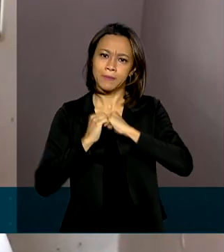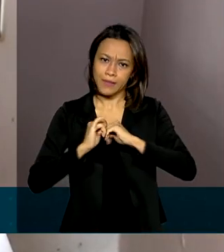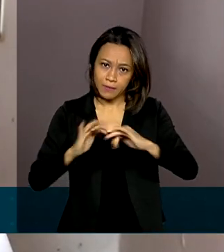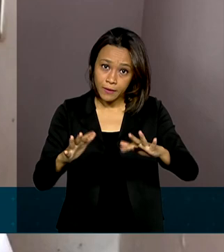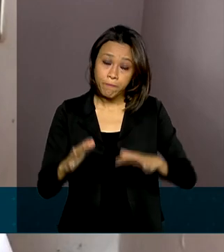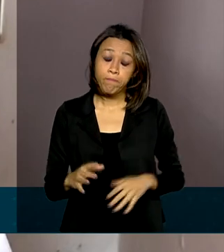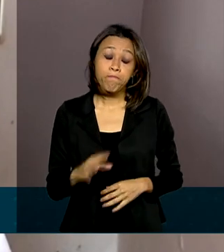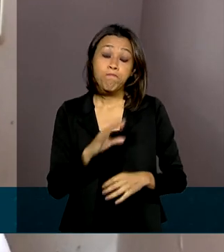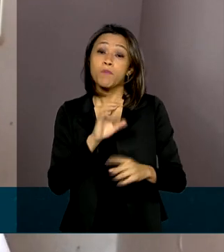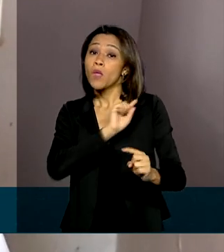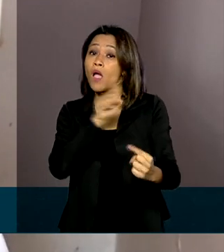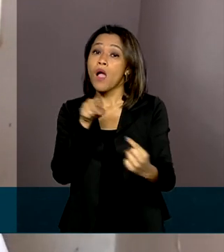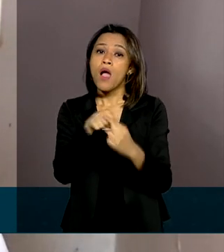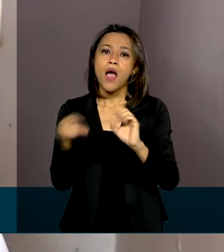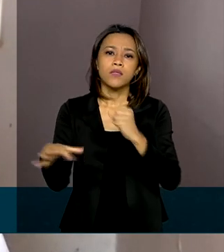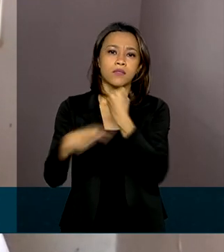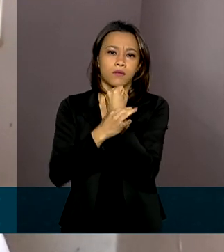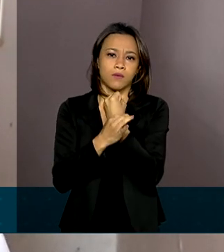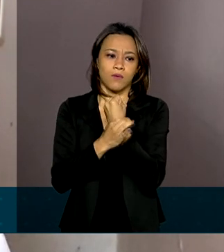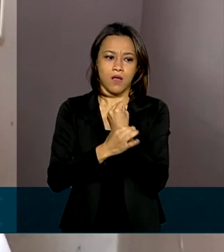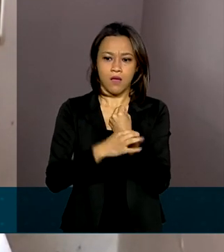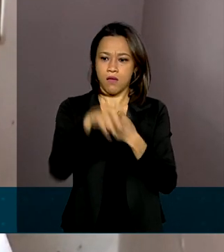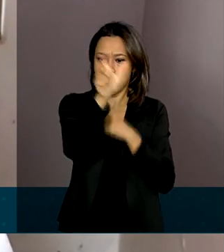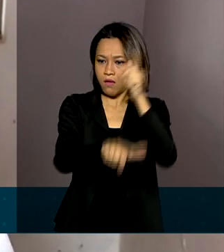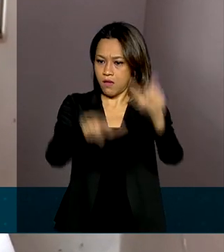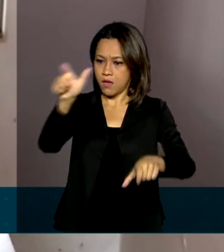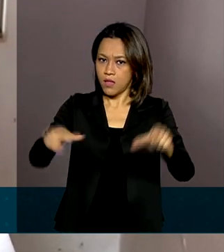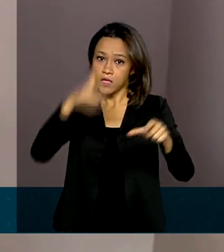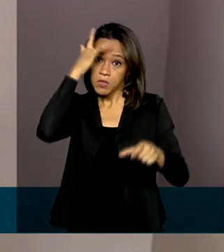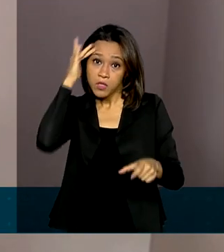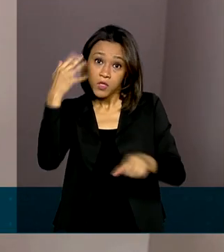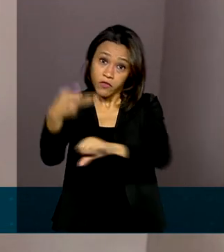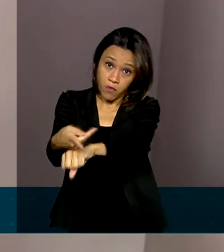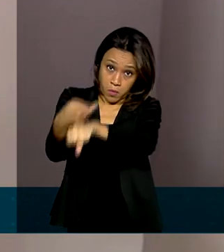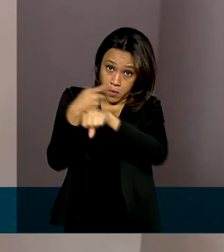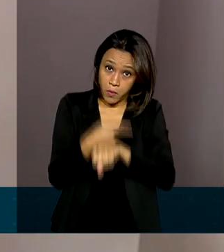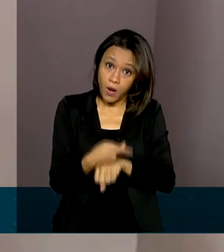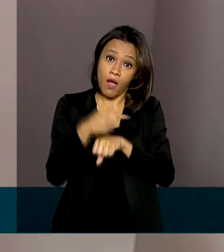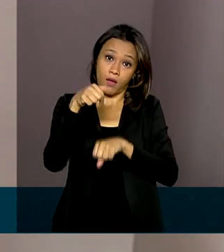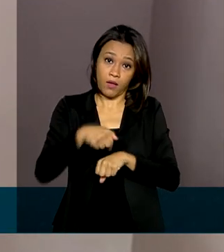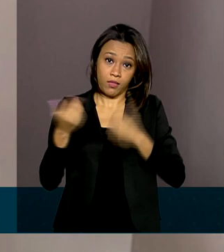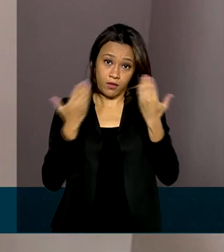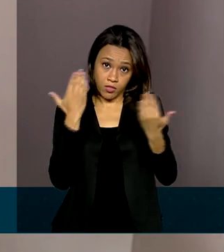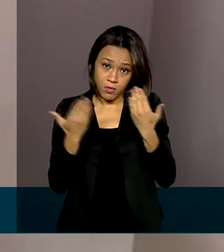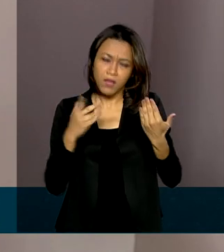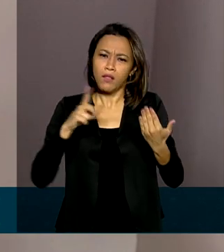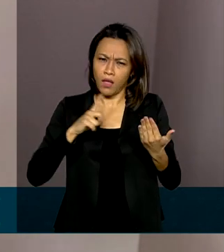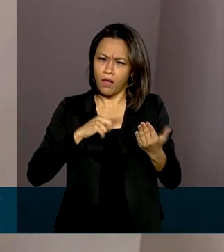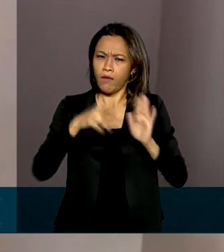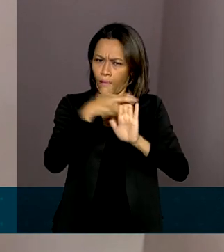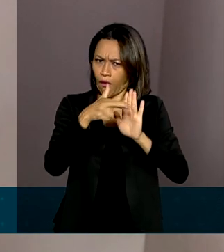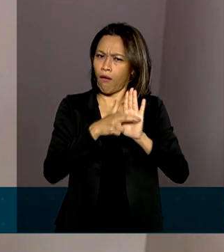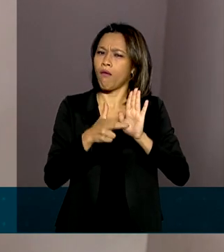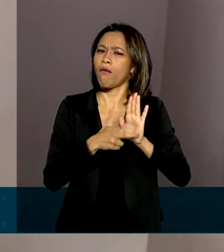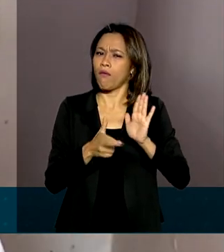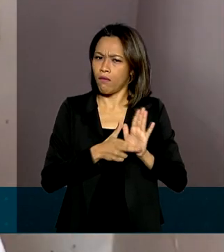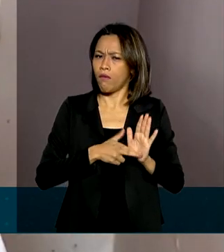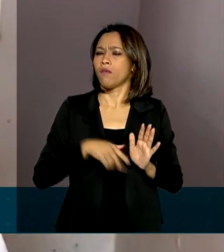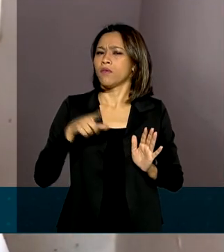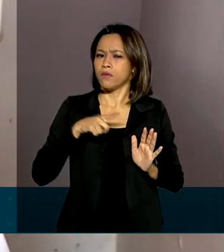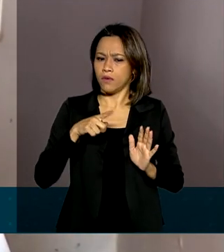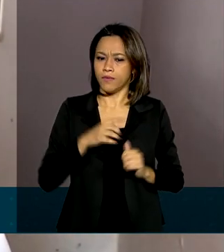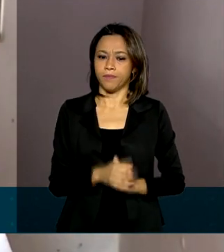Para garantir a segurança dos trabalhadores e de quem foi em busca de atendimento, várias medidas foram tomadas.